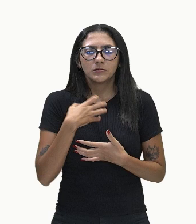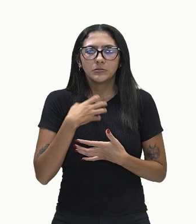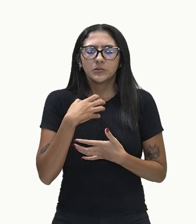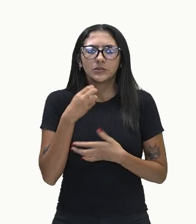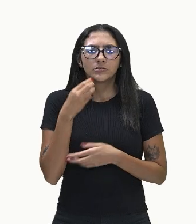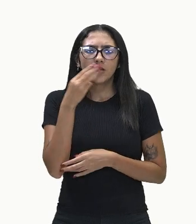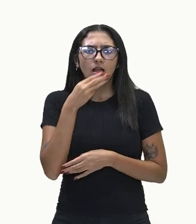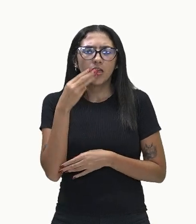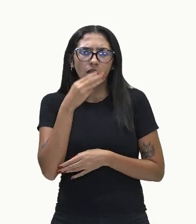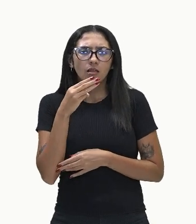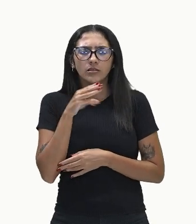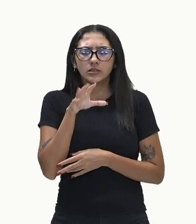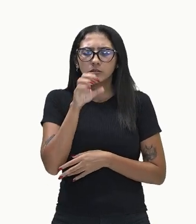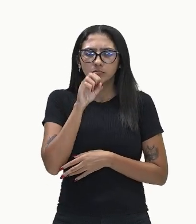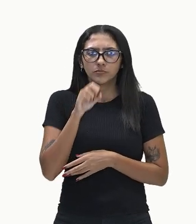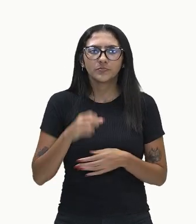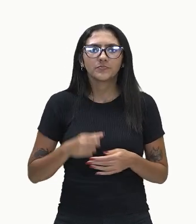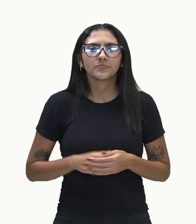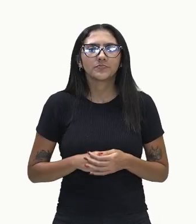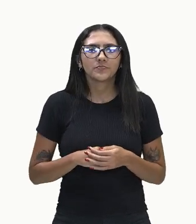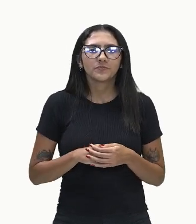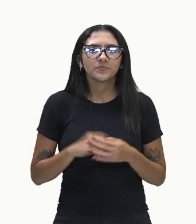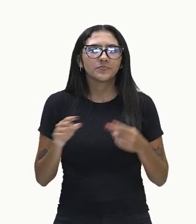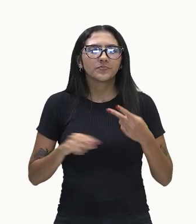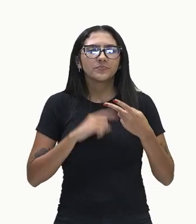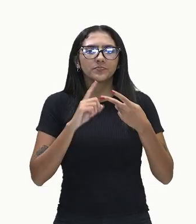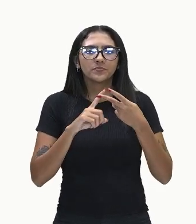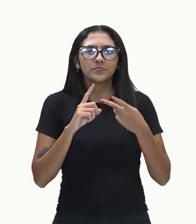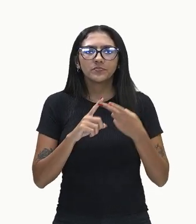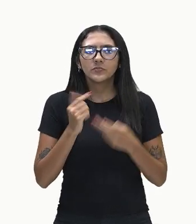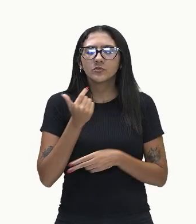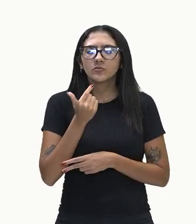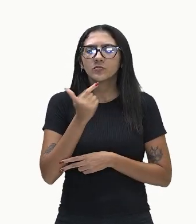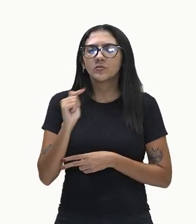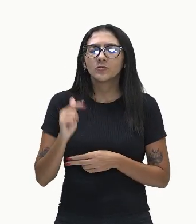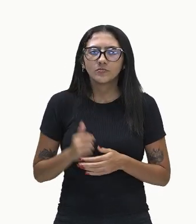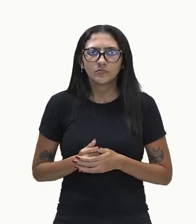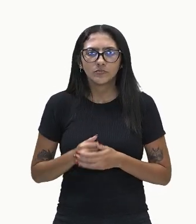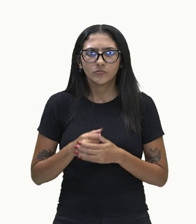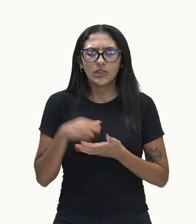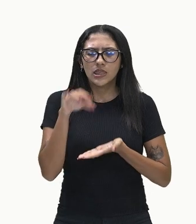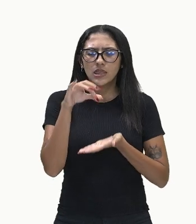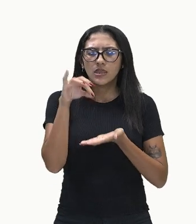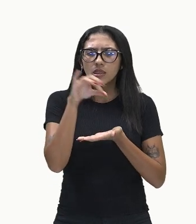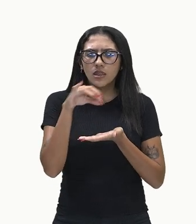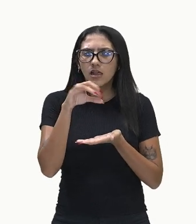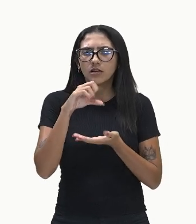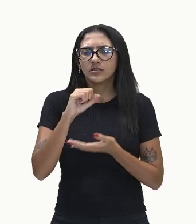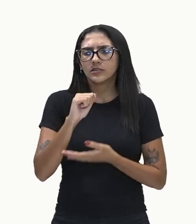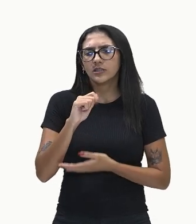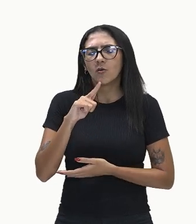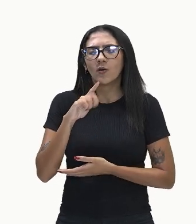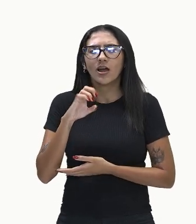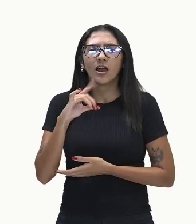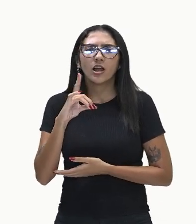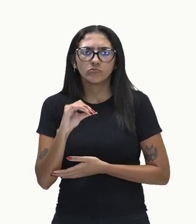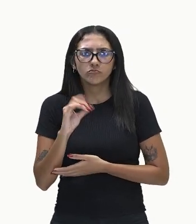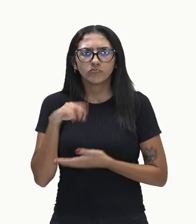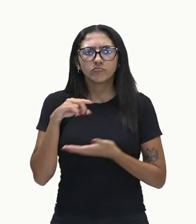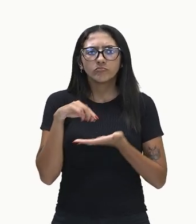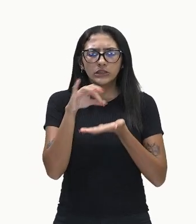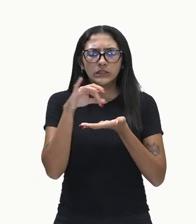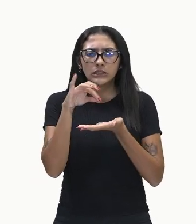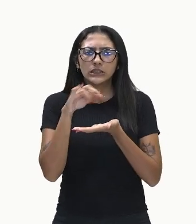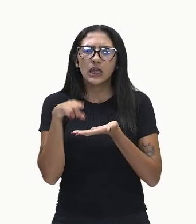adocicado na ponta da língua. O próximo sabor que nós vamos detectar é o salgado, tá bom? O salgado detecta